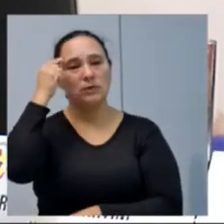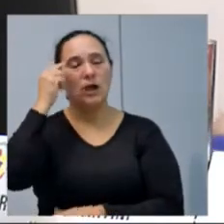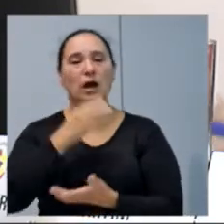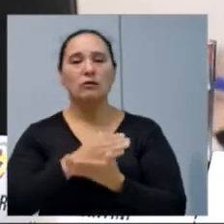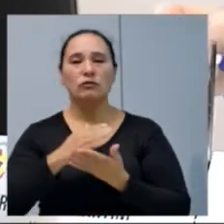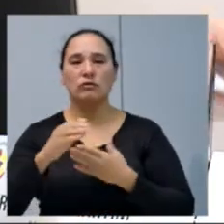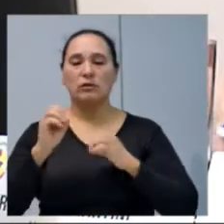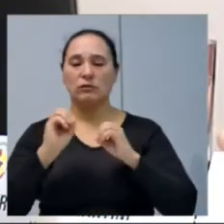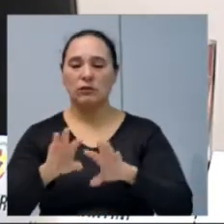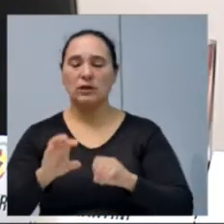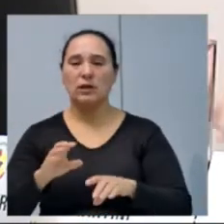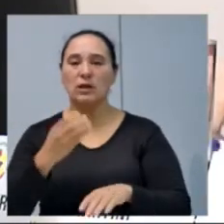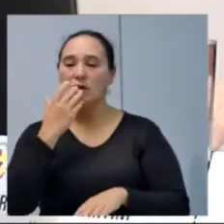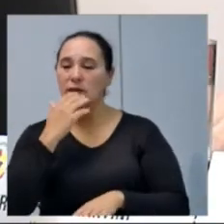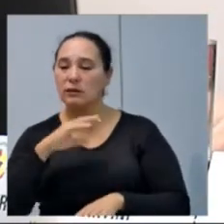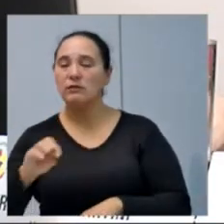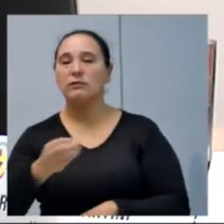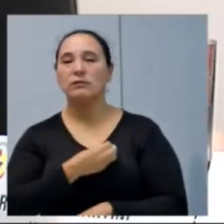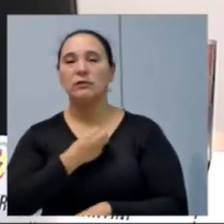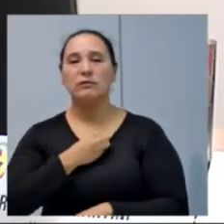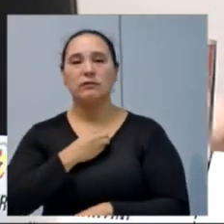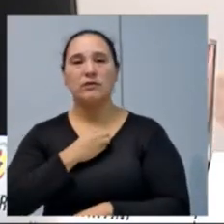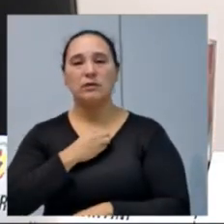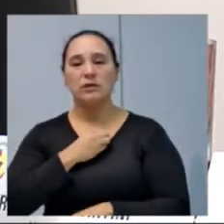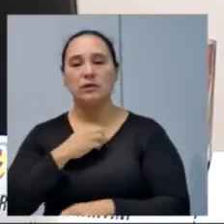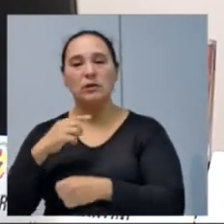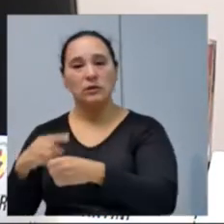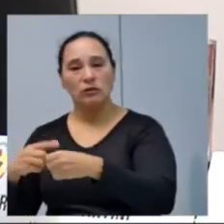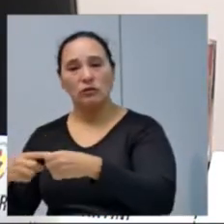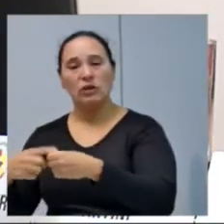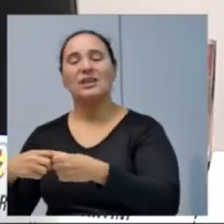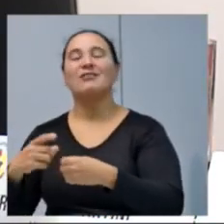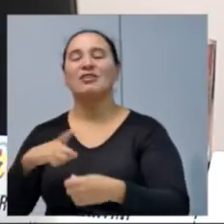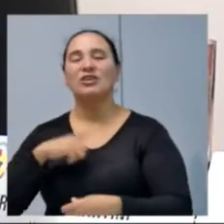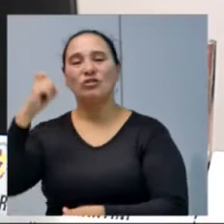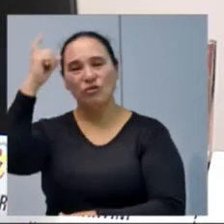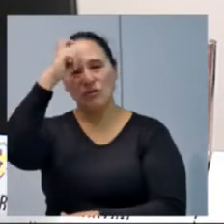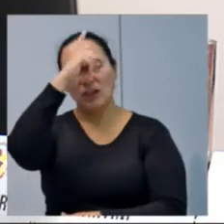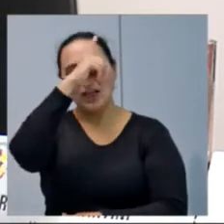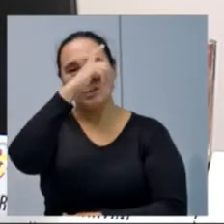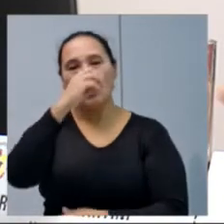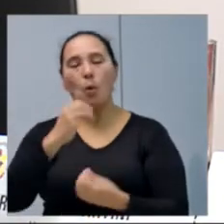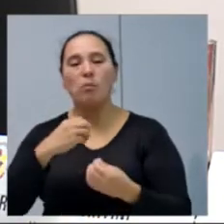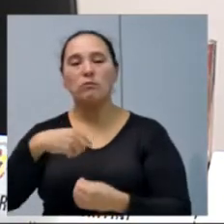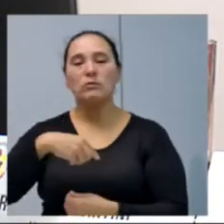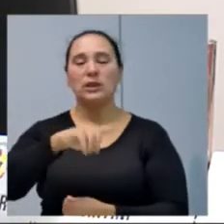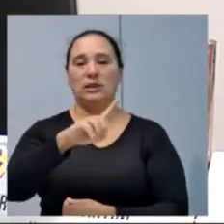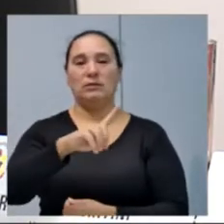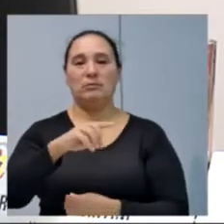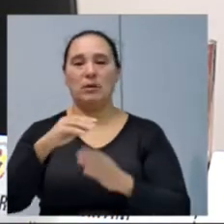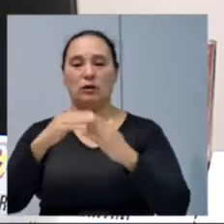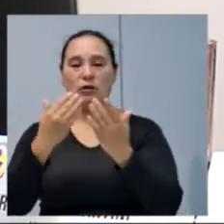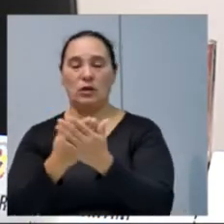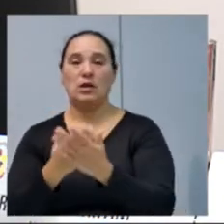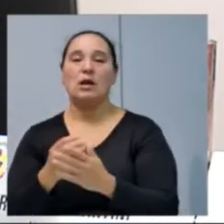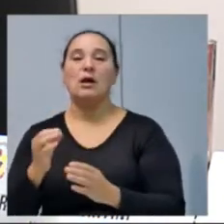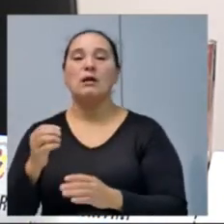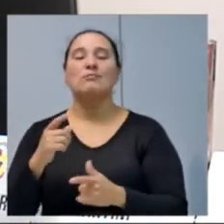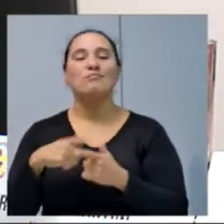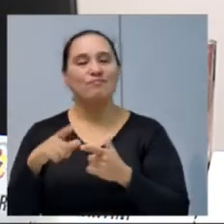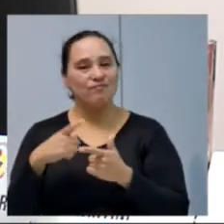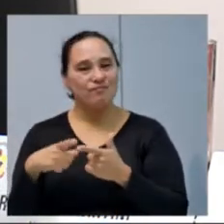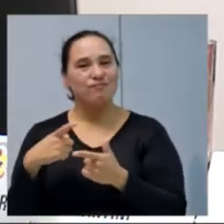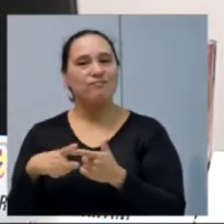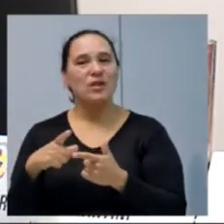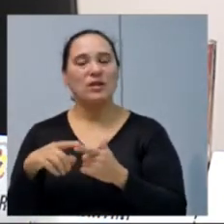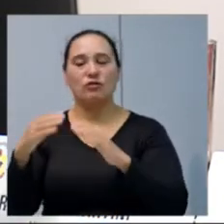continuidade da educação das nossas crianças que vivem no interior do nosso município, já enfrentam dificuldades e que ainda tem toda essa problemática